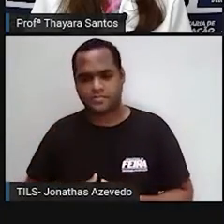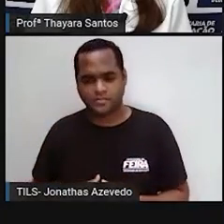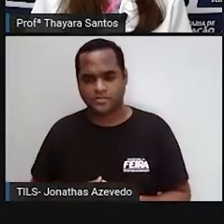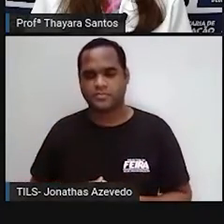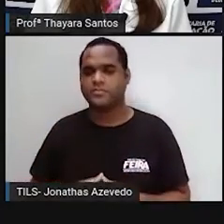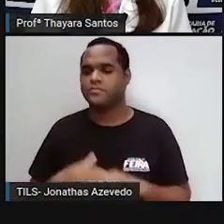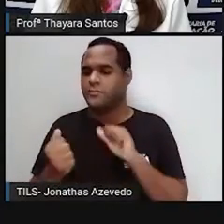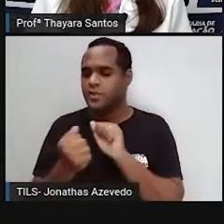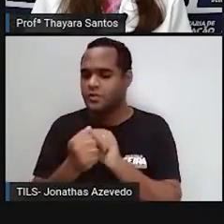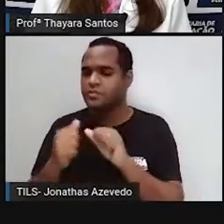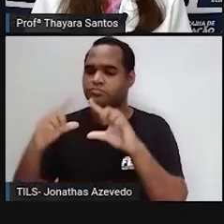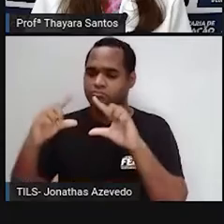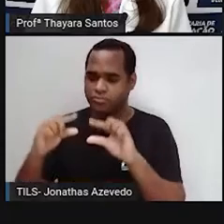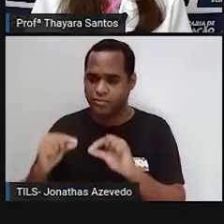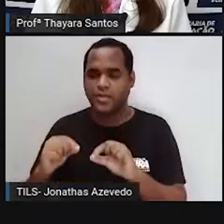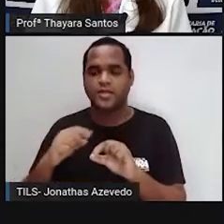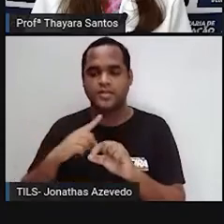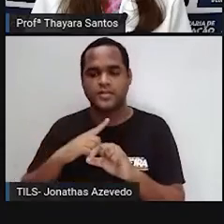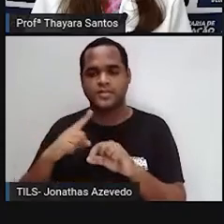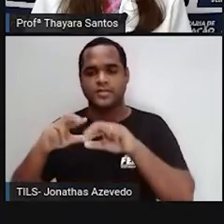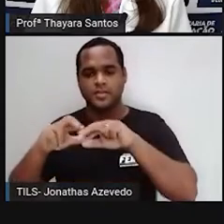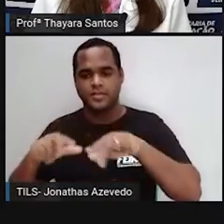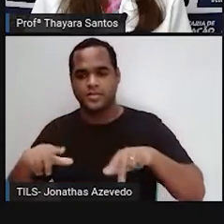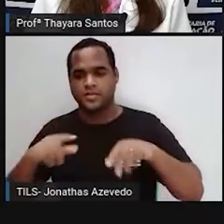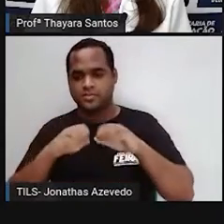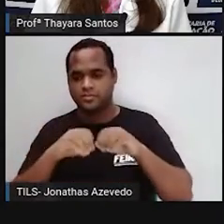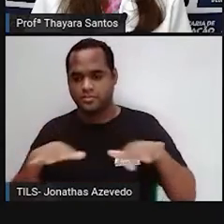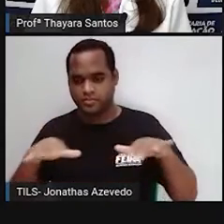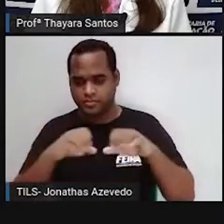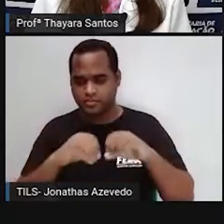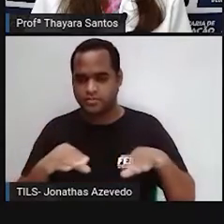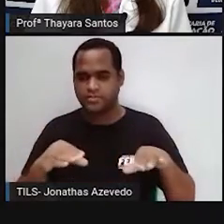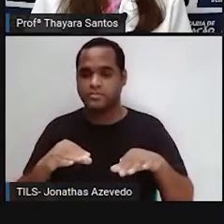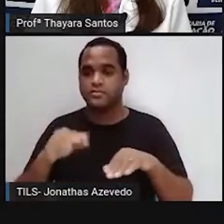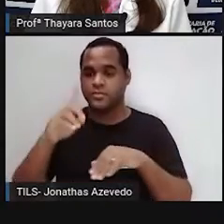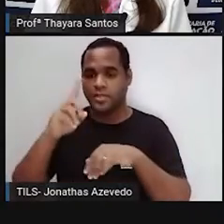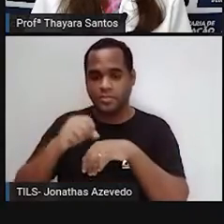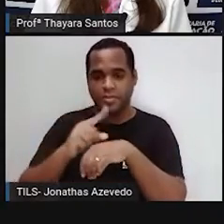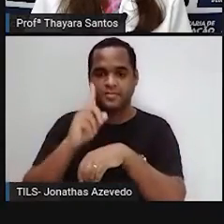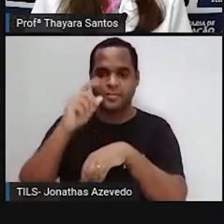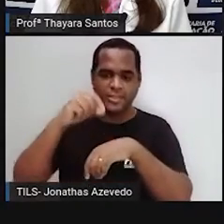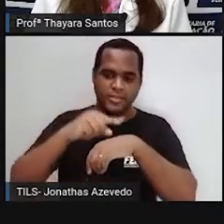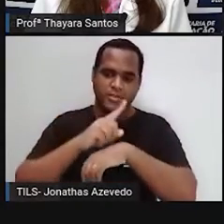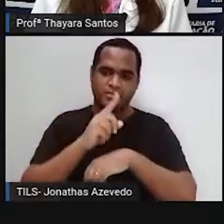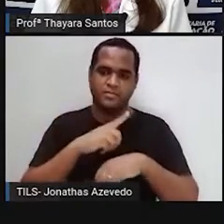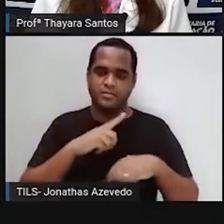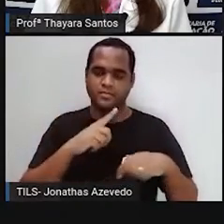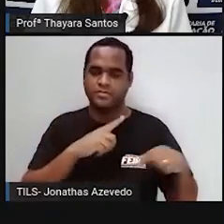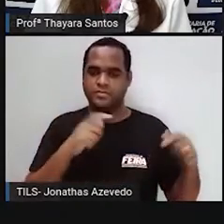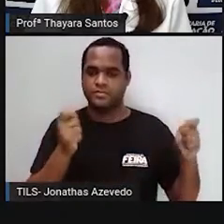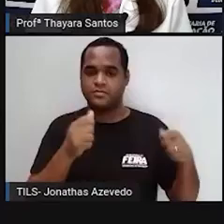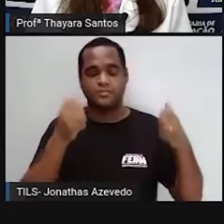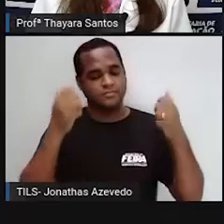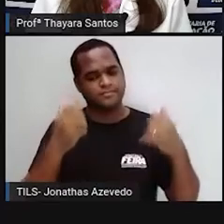junto da redução dessas emissões de gases do efeito estufa, vem também a mitigação